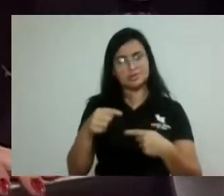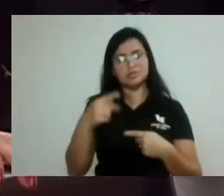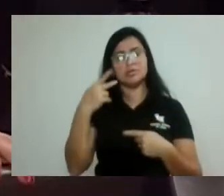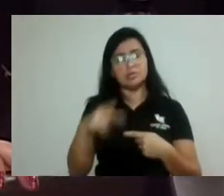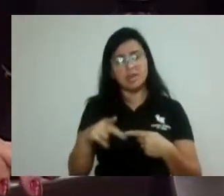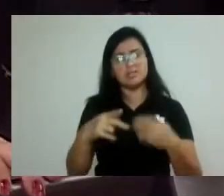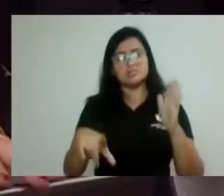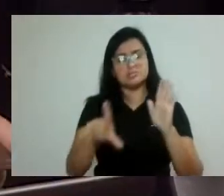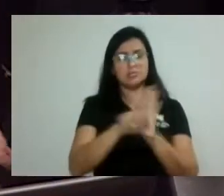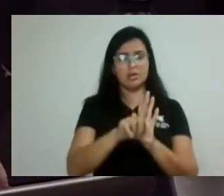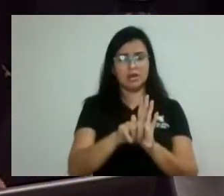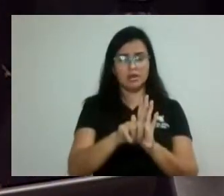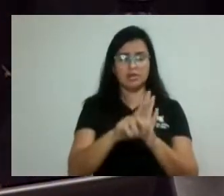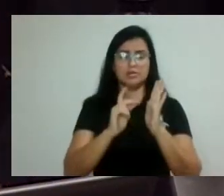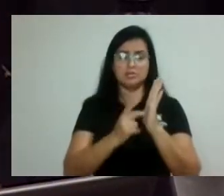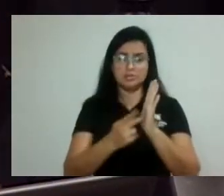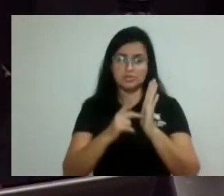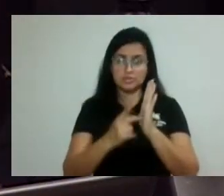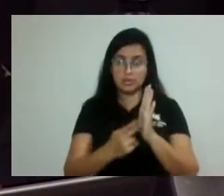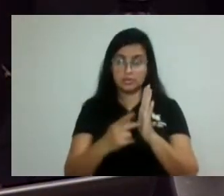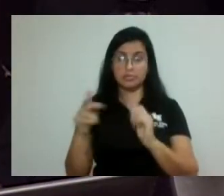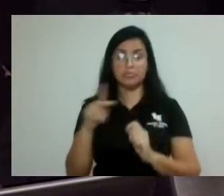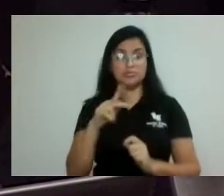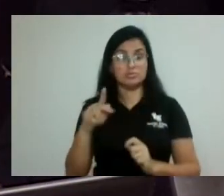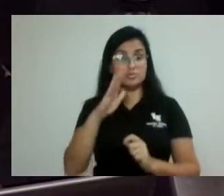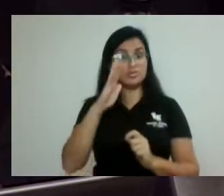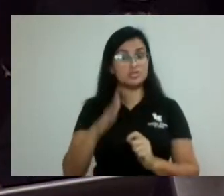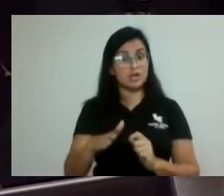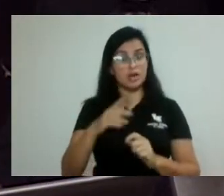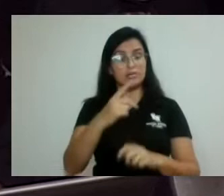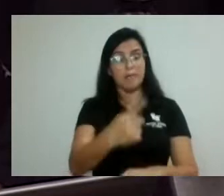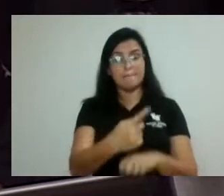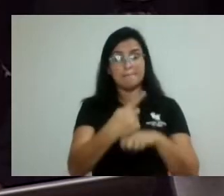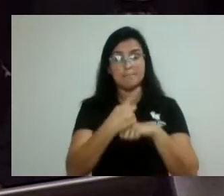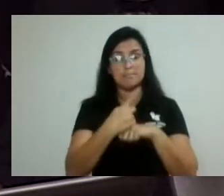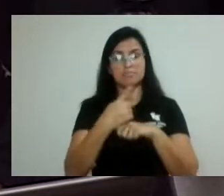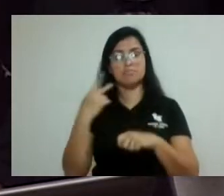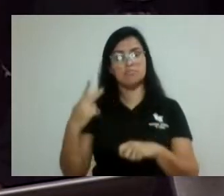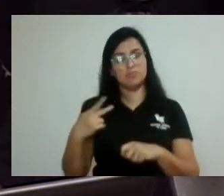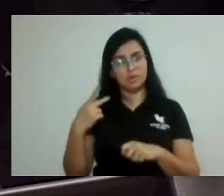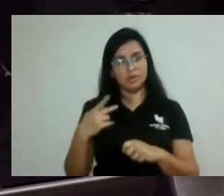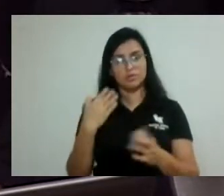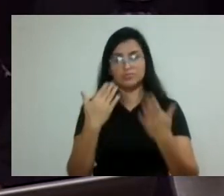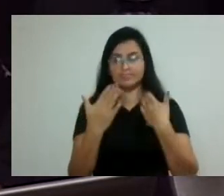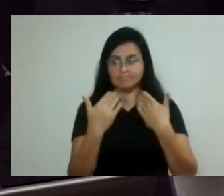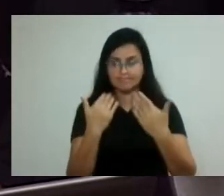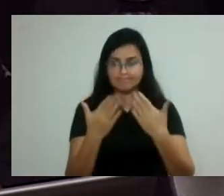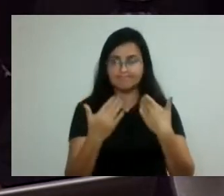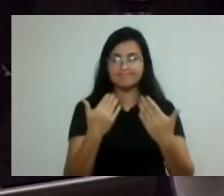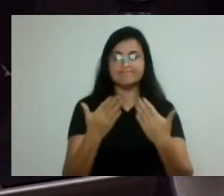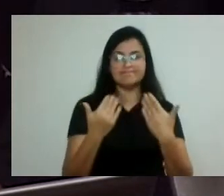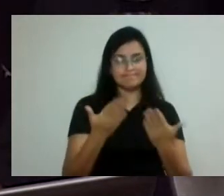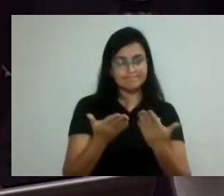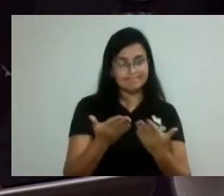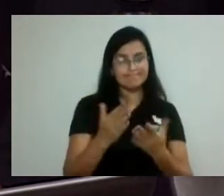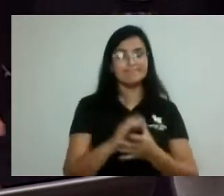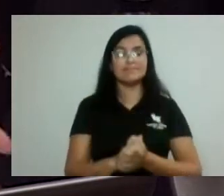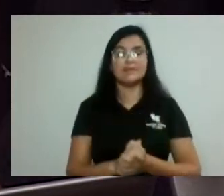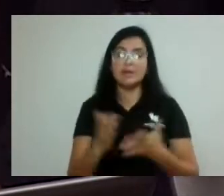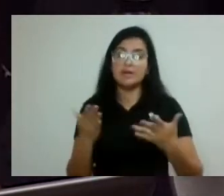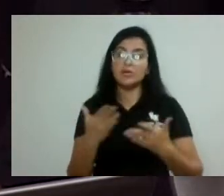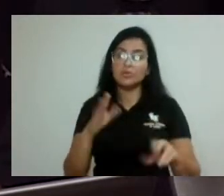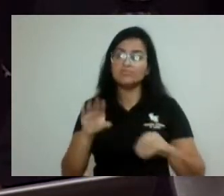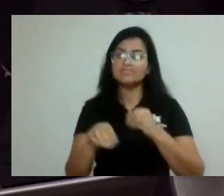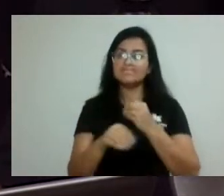Sindicato dos Professores também já procurou os vereadores para falar. E, de fato, as emendas que foram apresentadas não